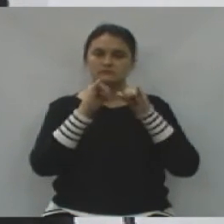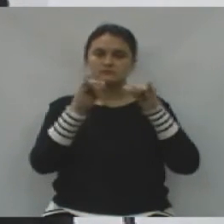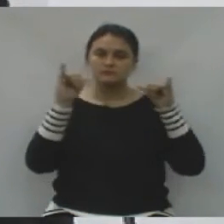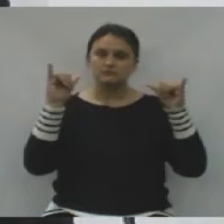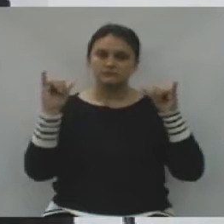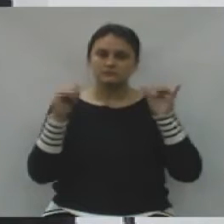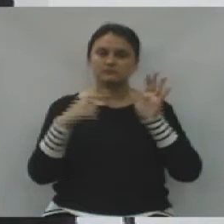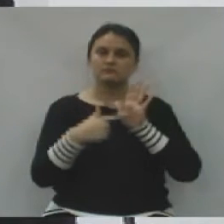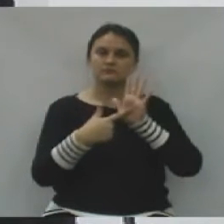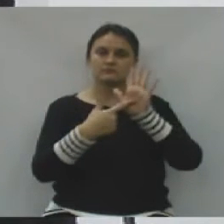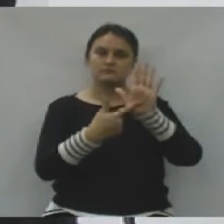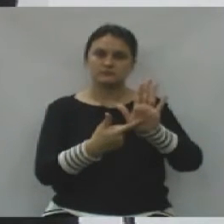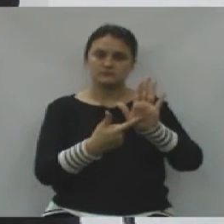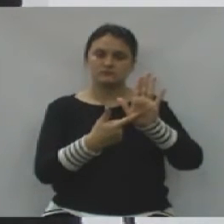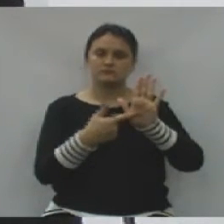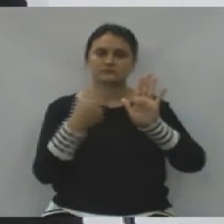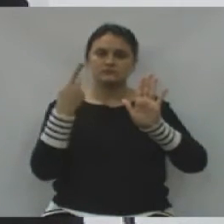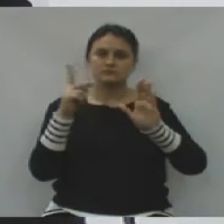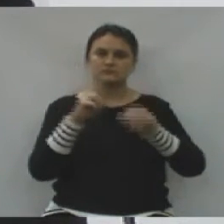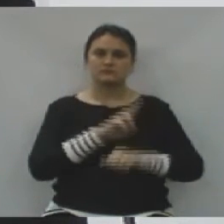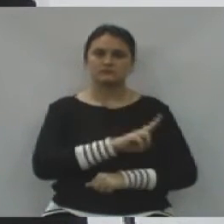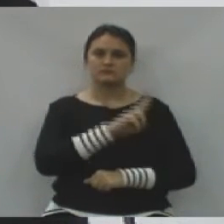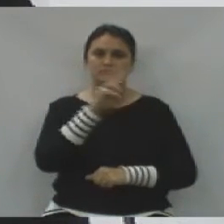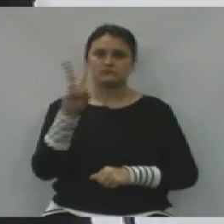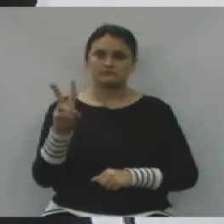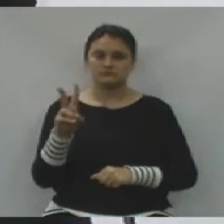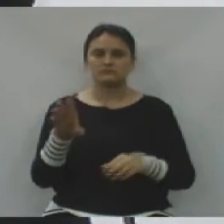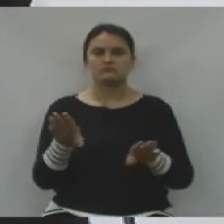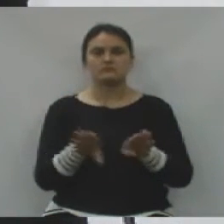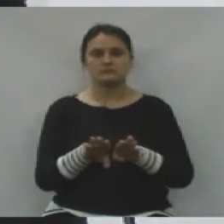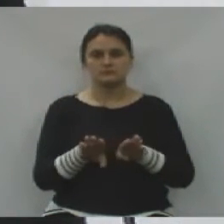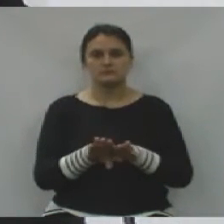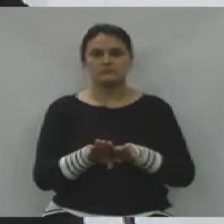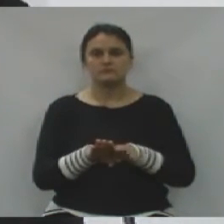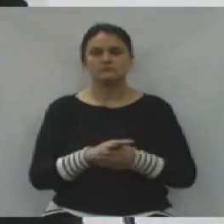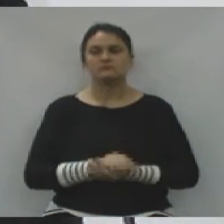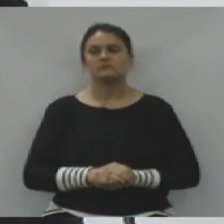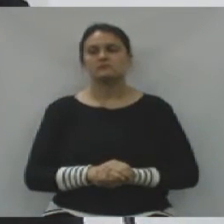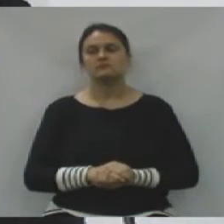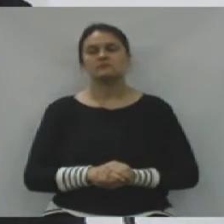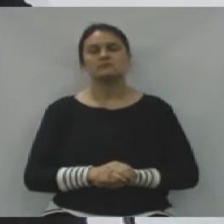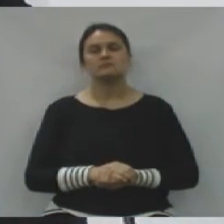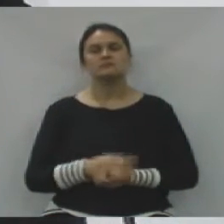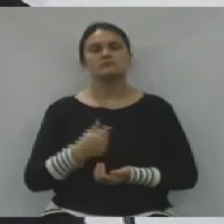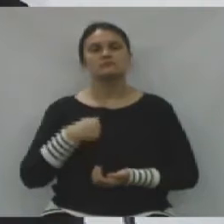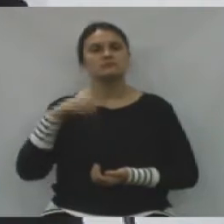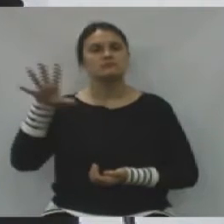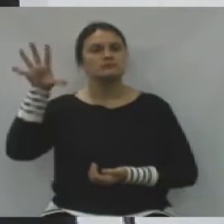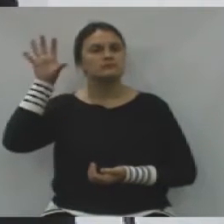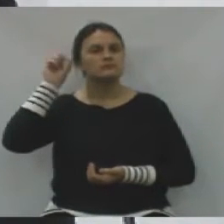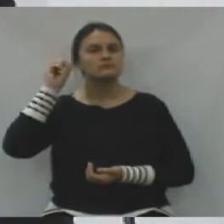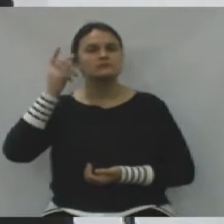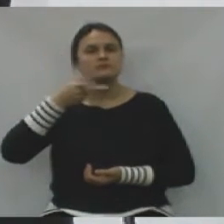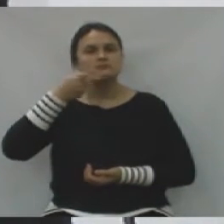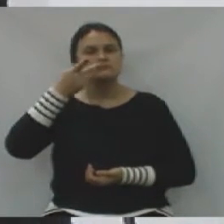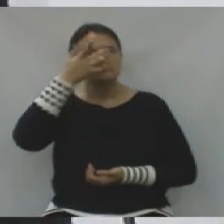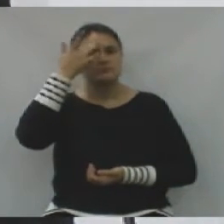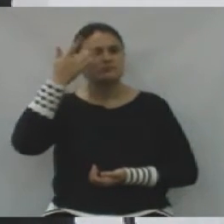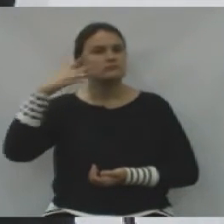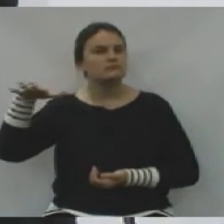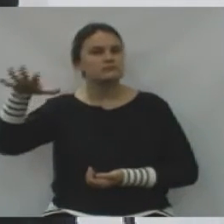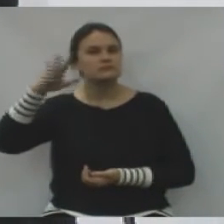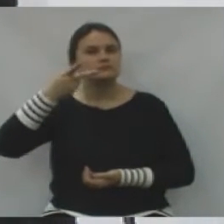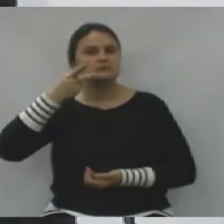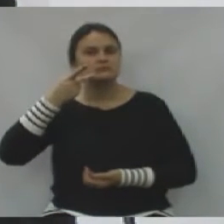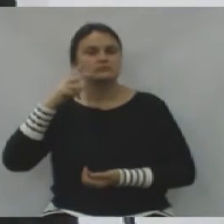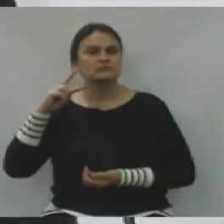apresentadas para a União da Vitória. Também, ao ouvir as falas do nosso